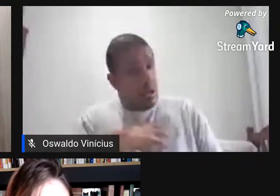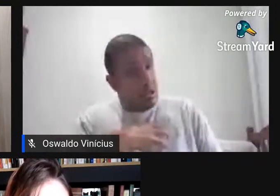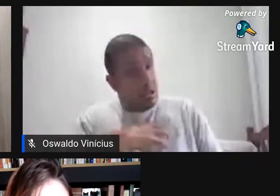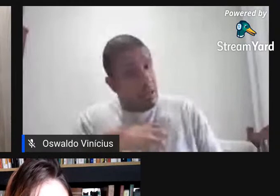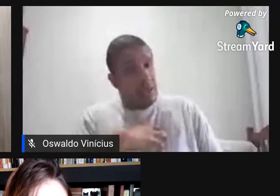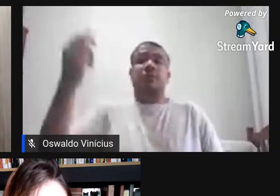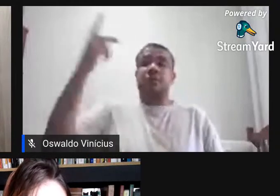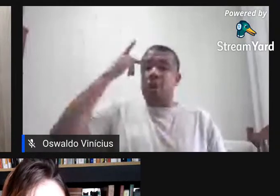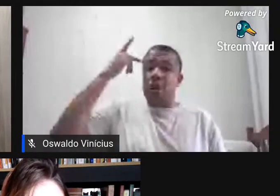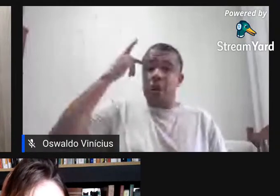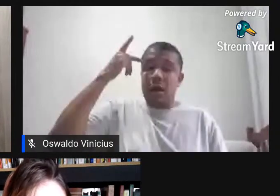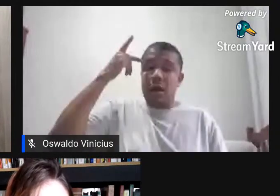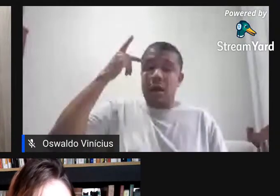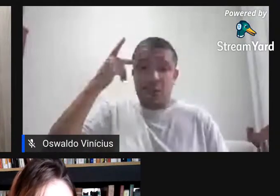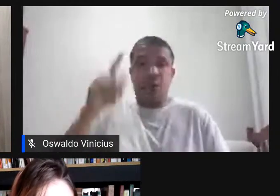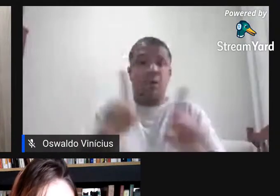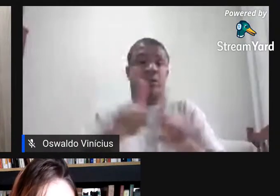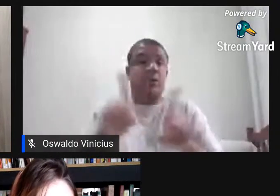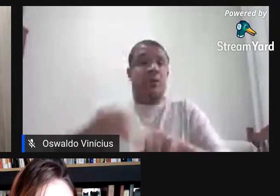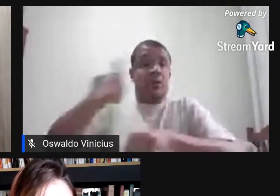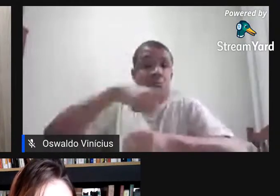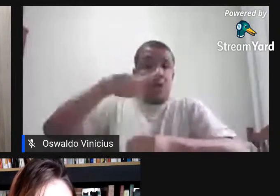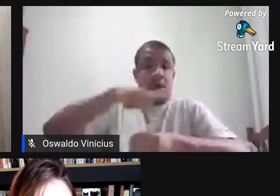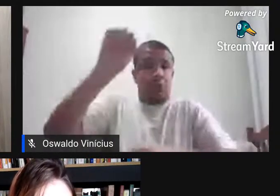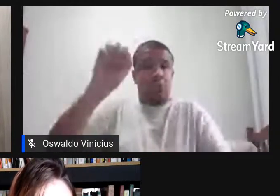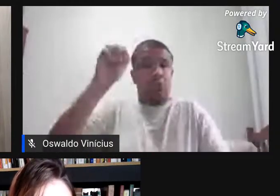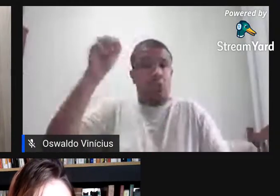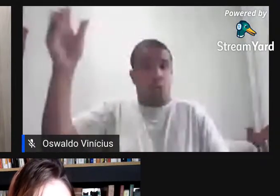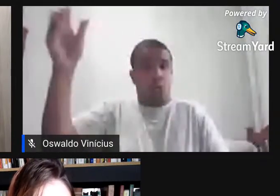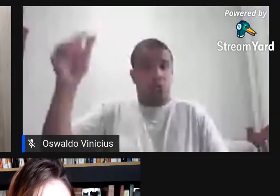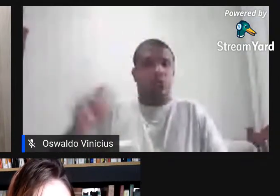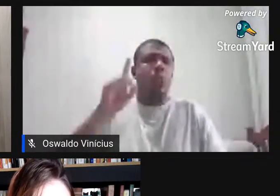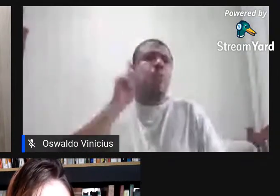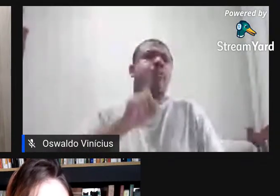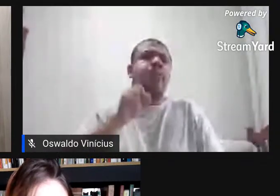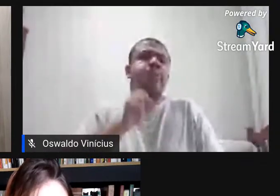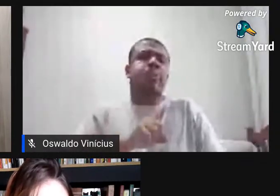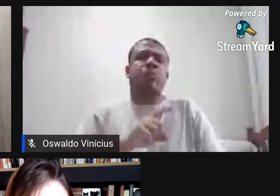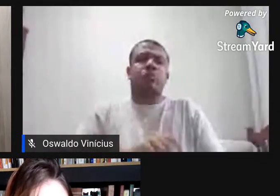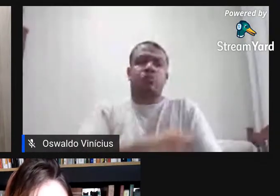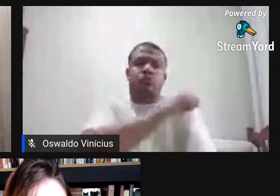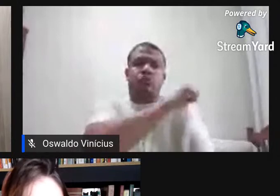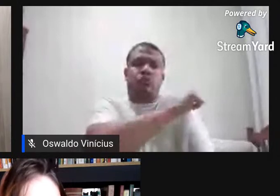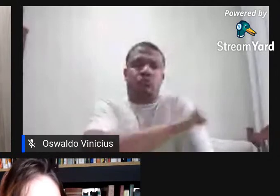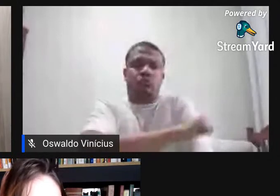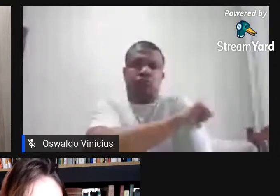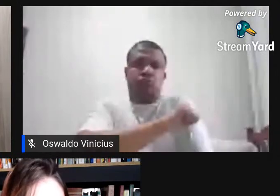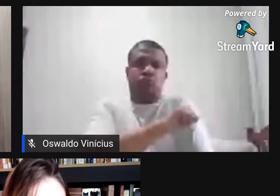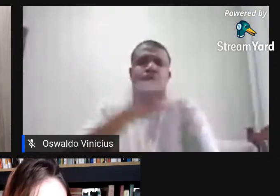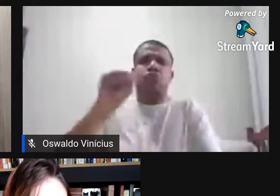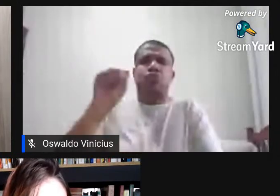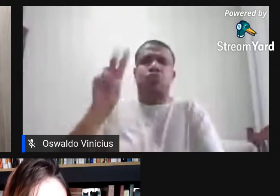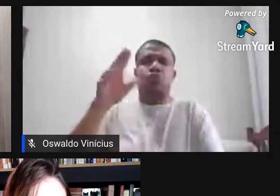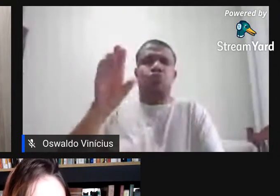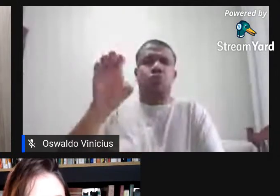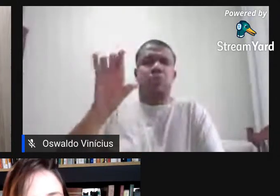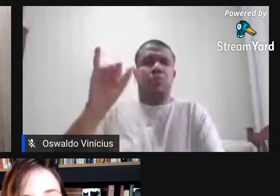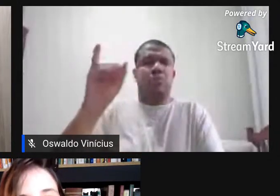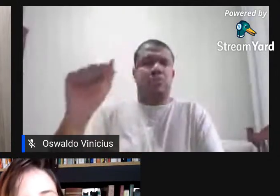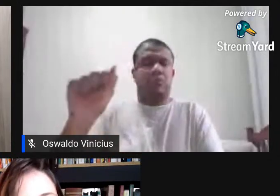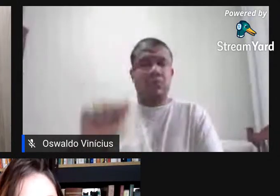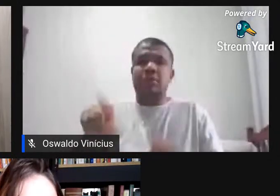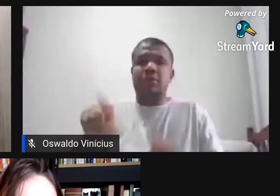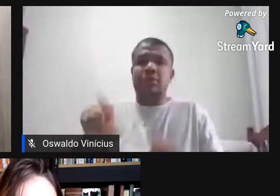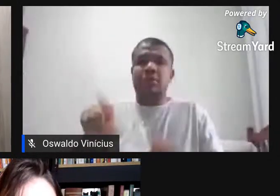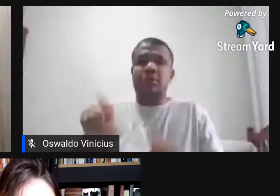Paulo, e também no exterior, né? Temos professores dos Estados Unidos, na Suécia, que fazem parte aí do nosso grupo, né, e participam